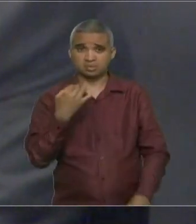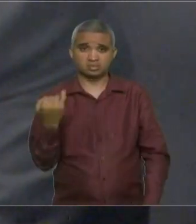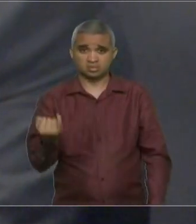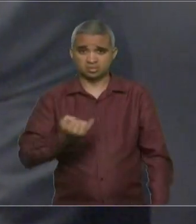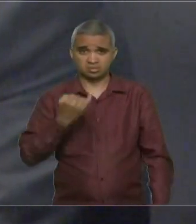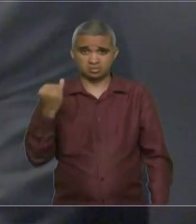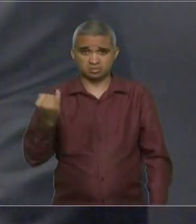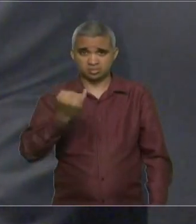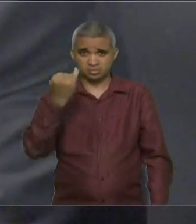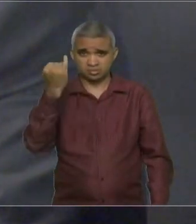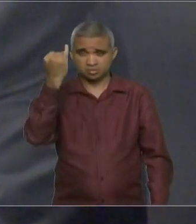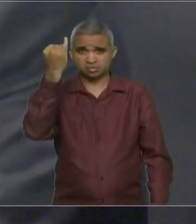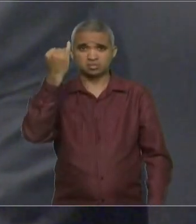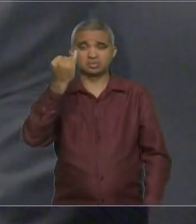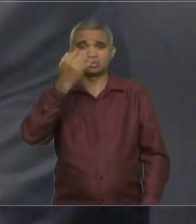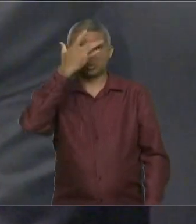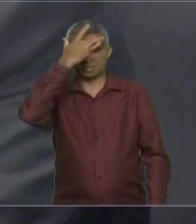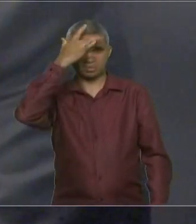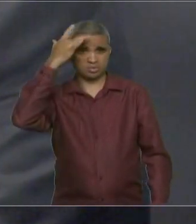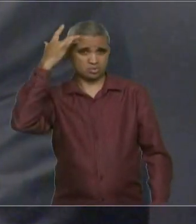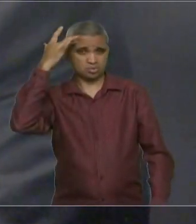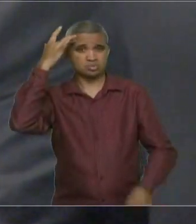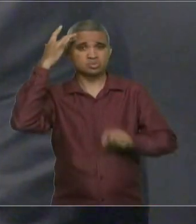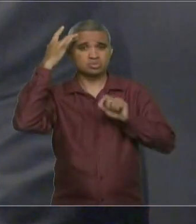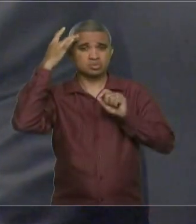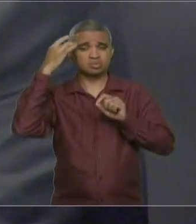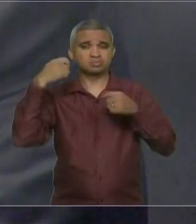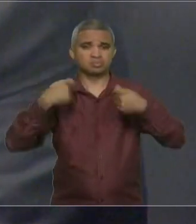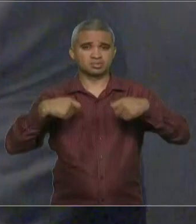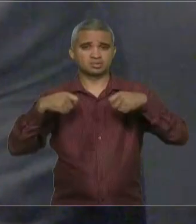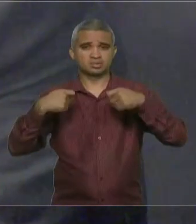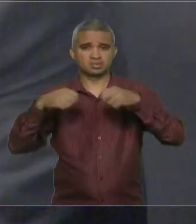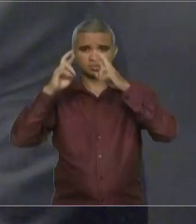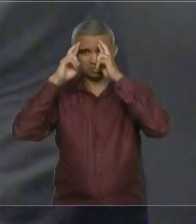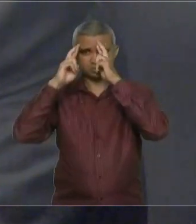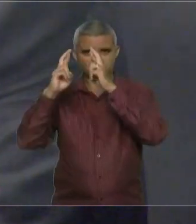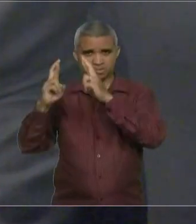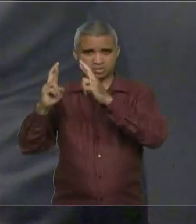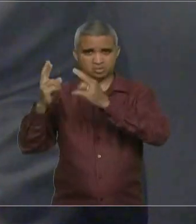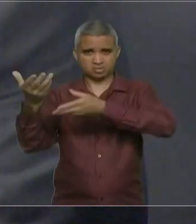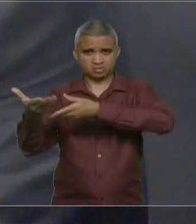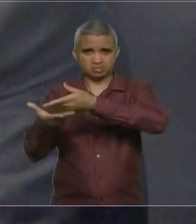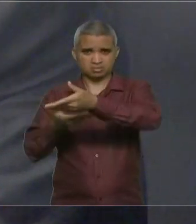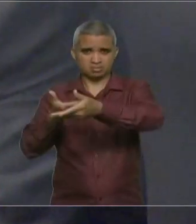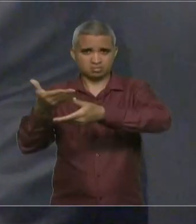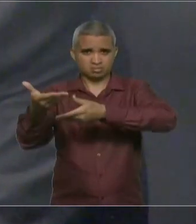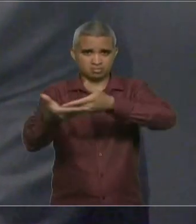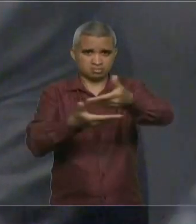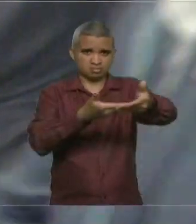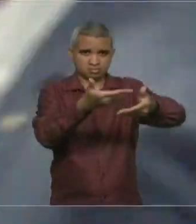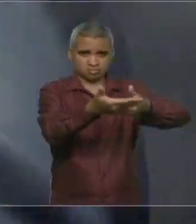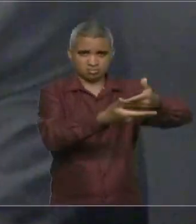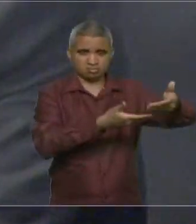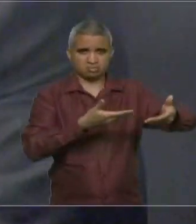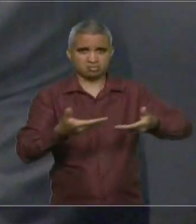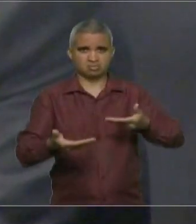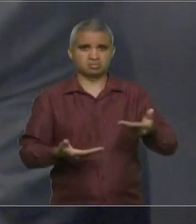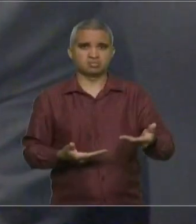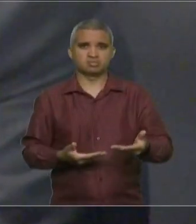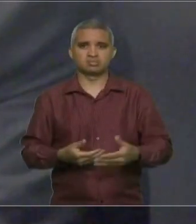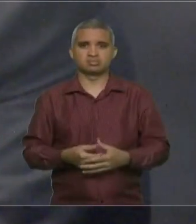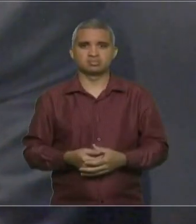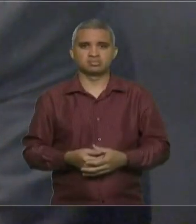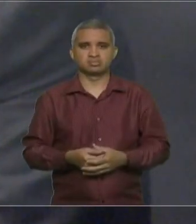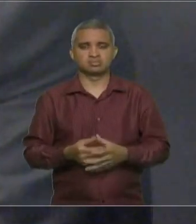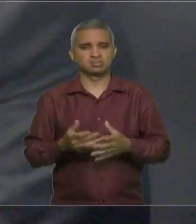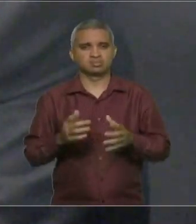maiores virtudes do homem é conviver com a pluralidade. Sim, A inteligência do homem está bem aí. Mas eu queria só